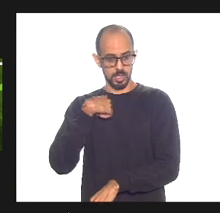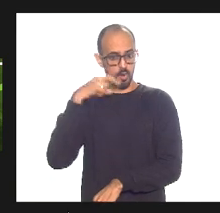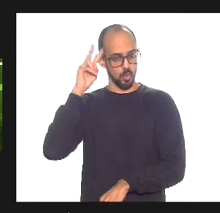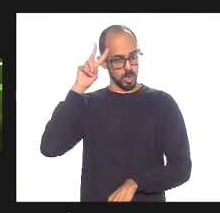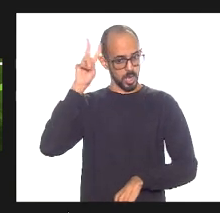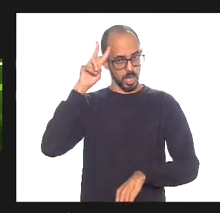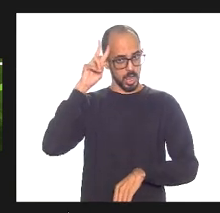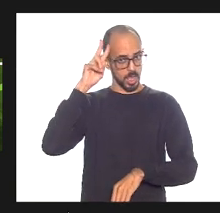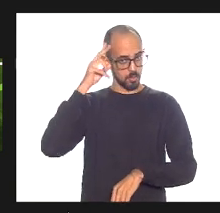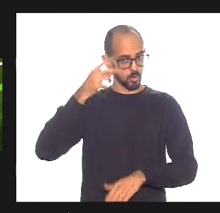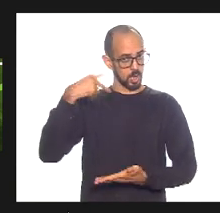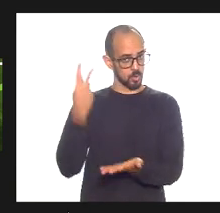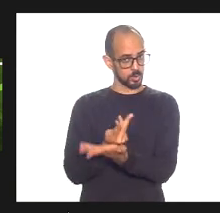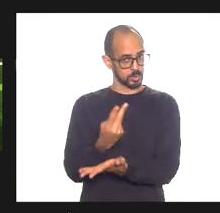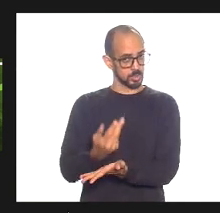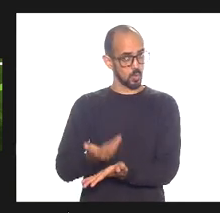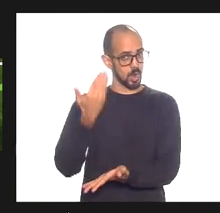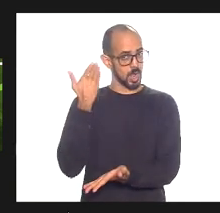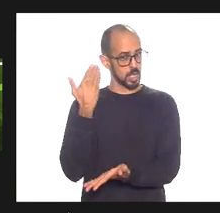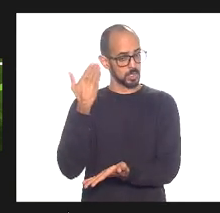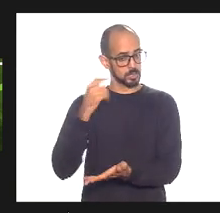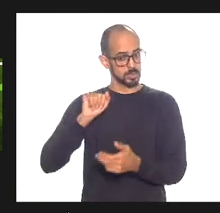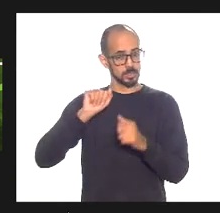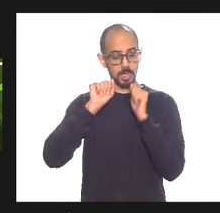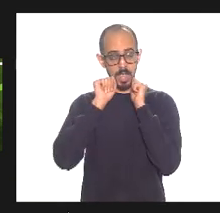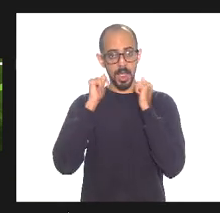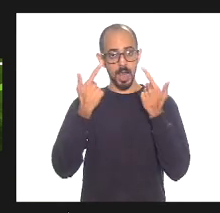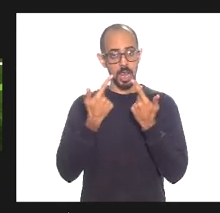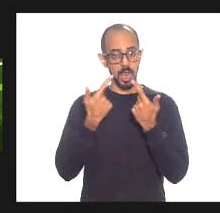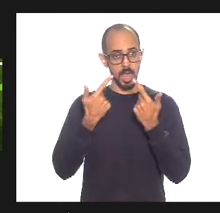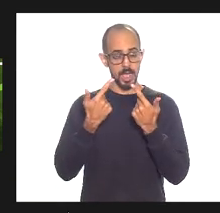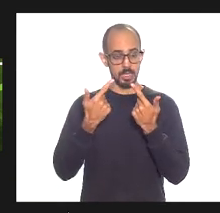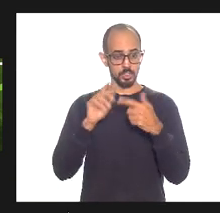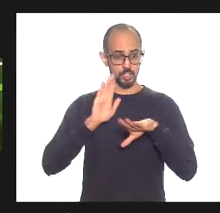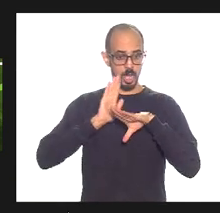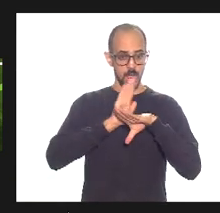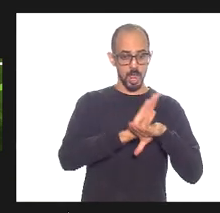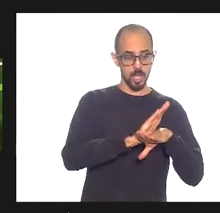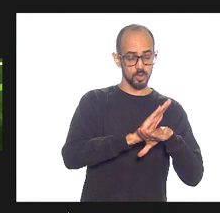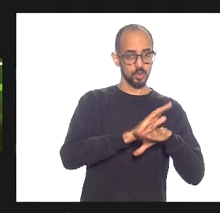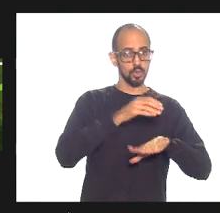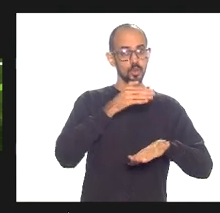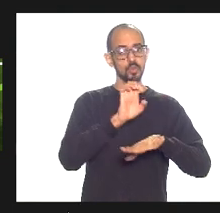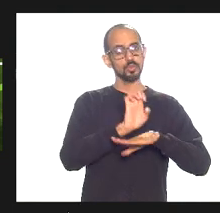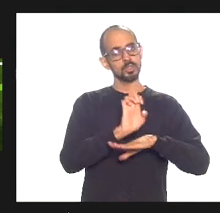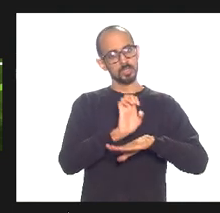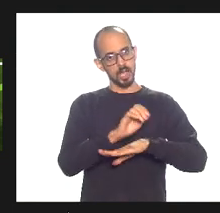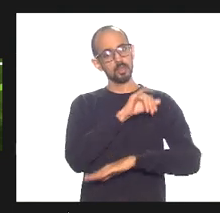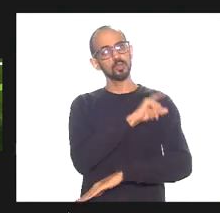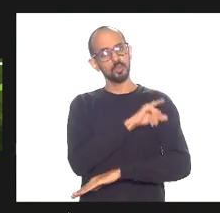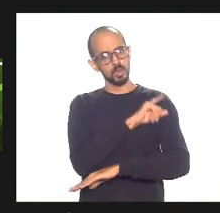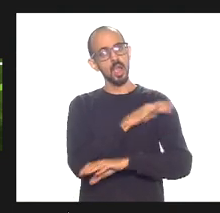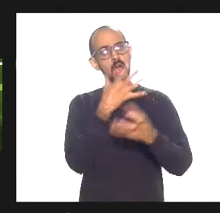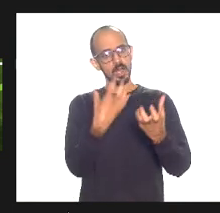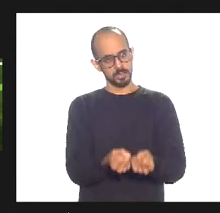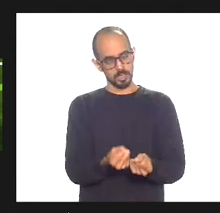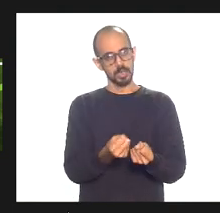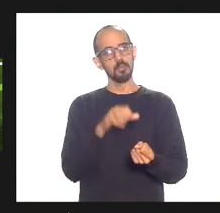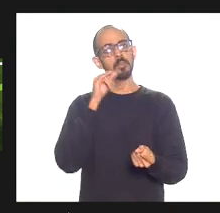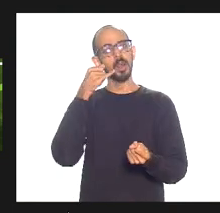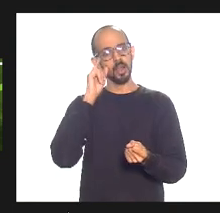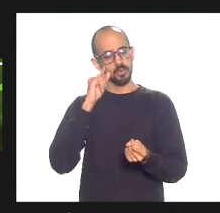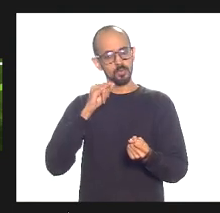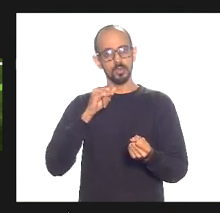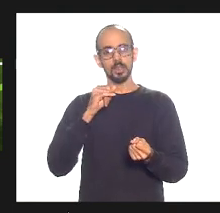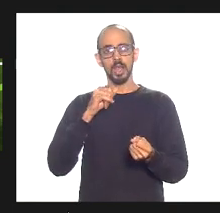época senhor presidente da importância que teve a LERJ no sentido de defender a entrada do Rio de Janeiro no regime de recuperação fiscal para evitar uma catástrofe